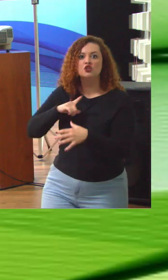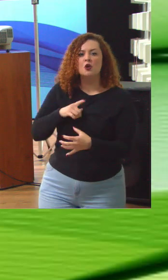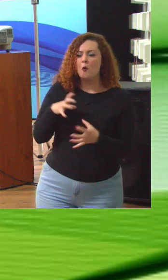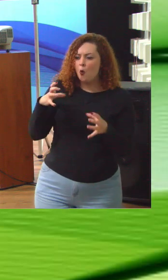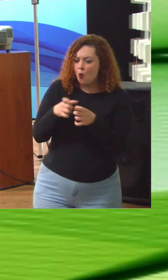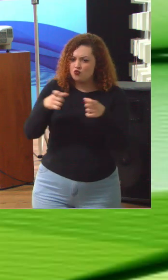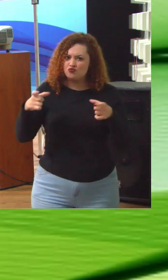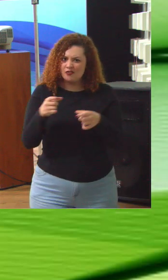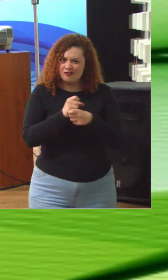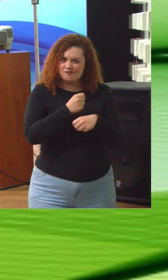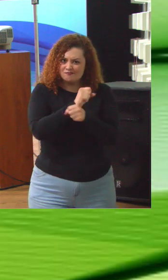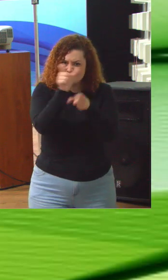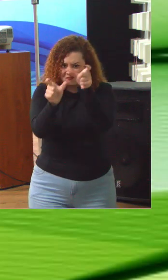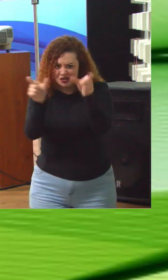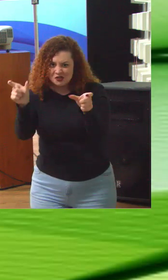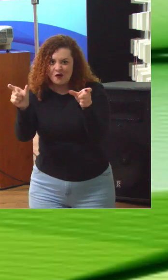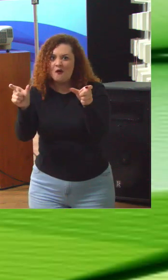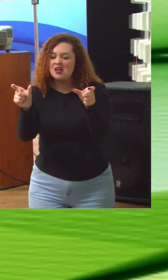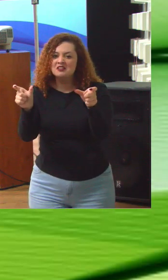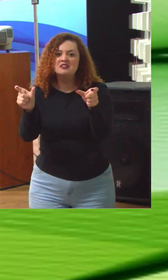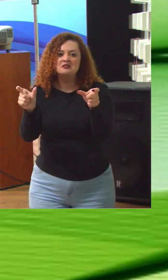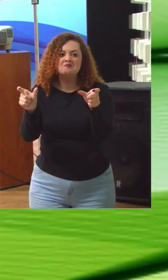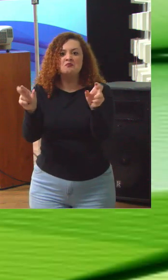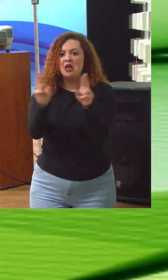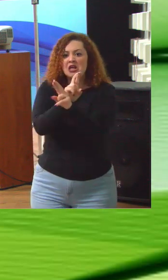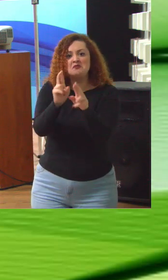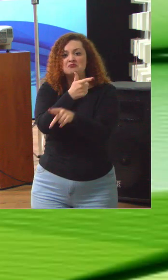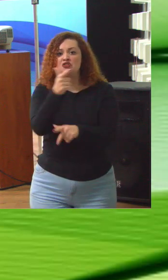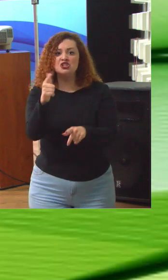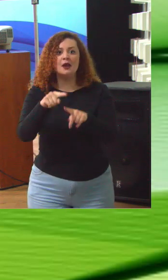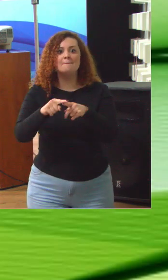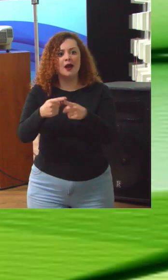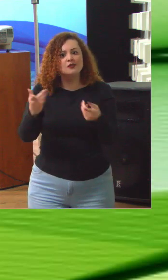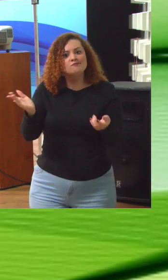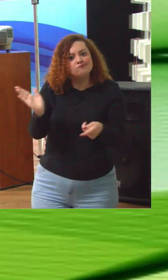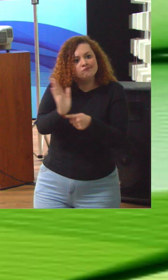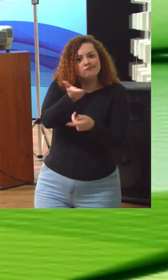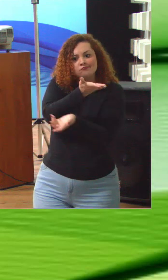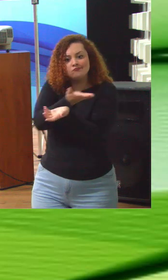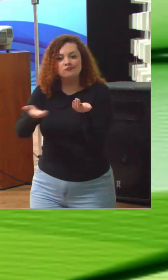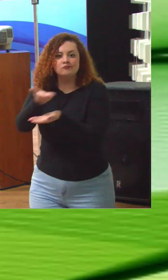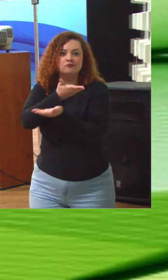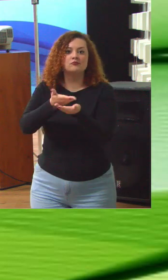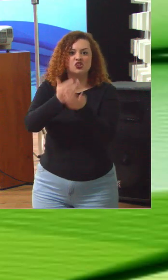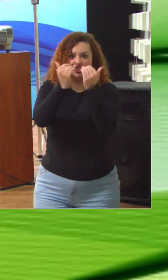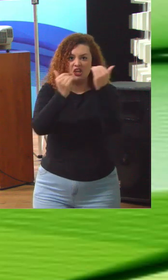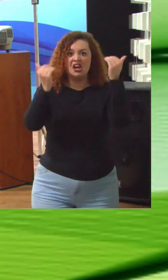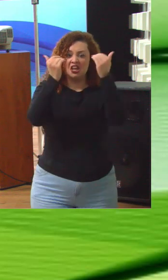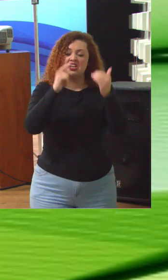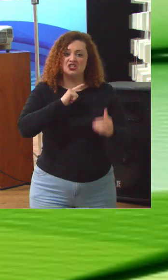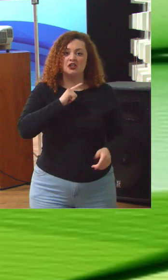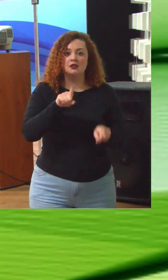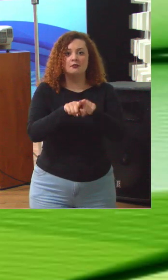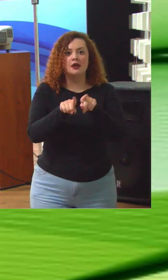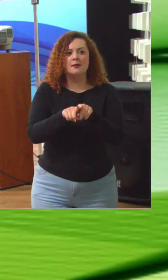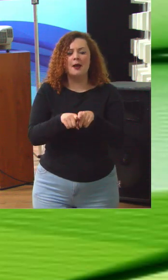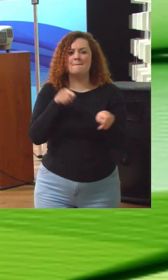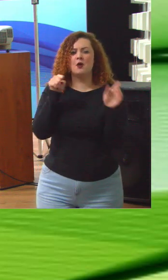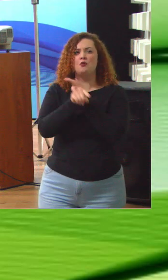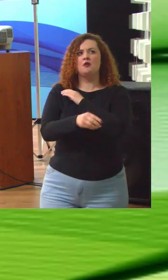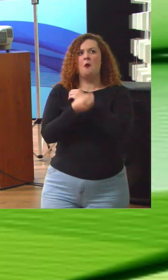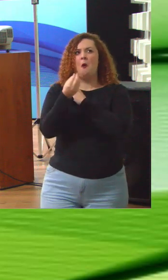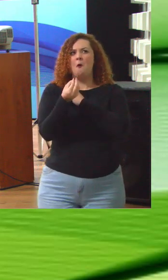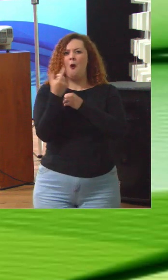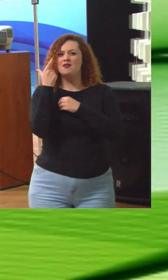de atores que muitas vezes não guardavam entre si relações hierárquicas. E aí vem a pergunta, como é que você consegue